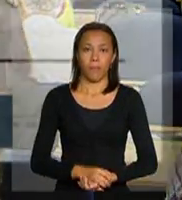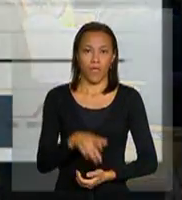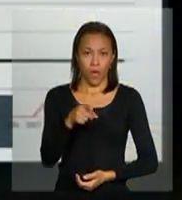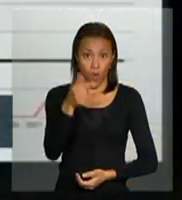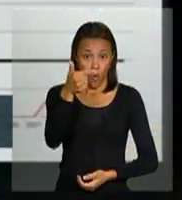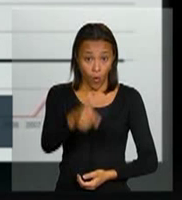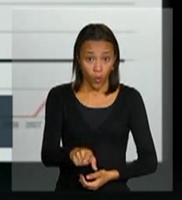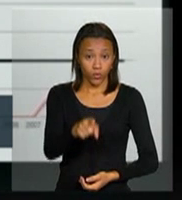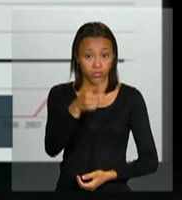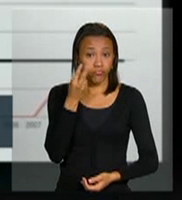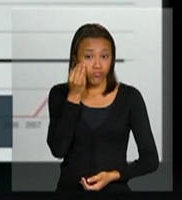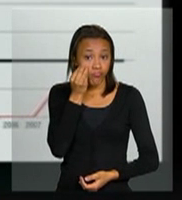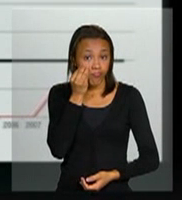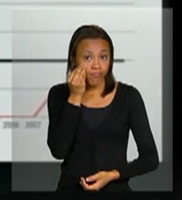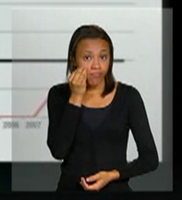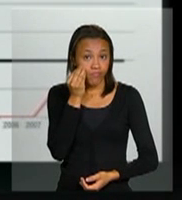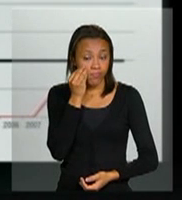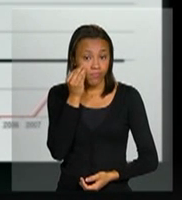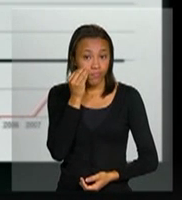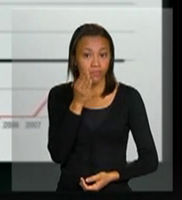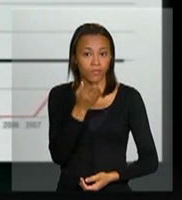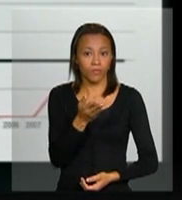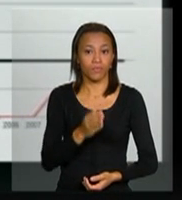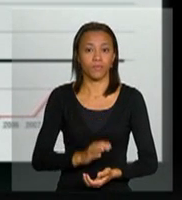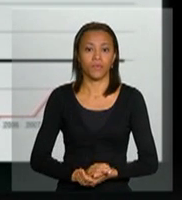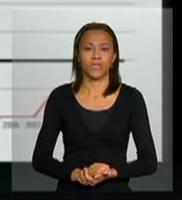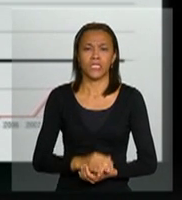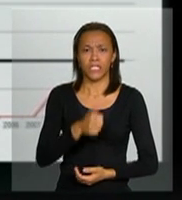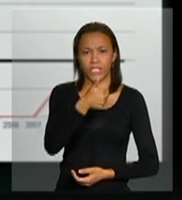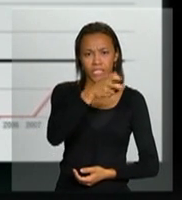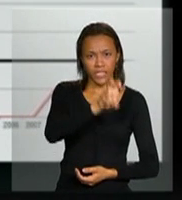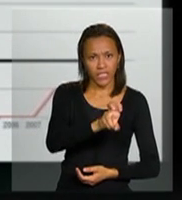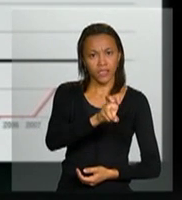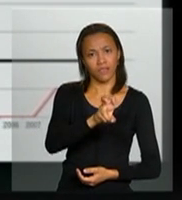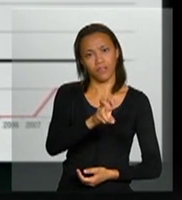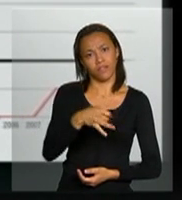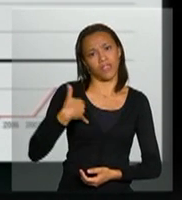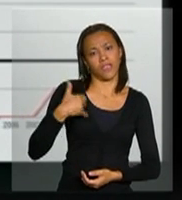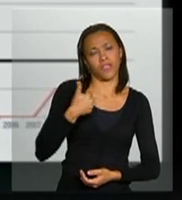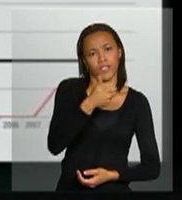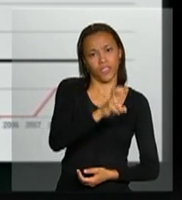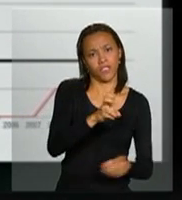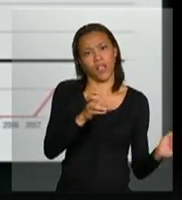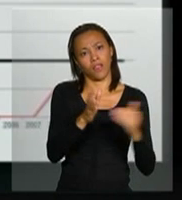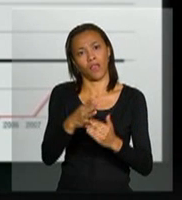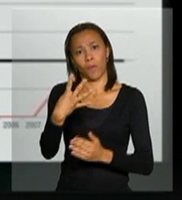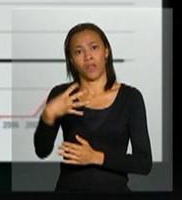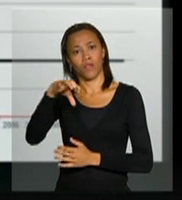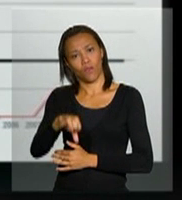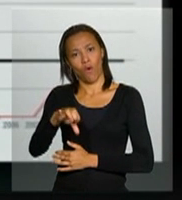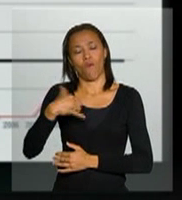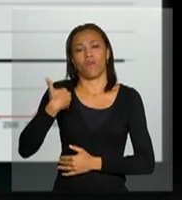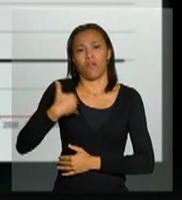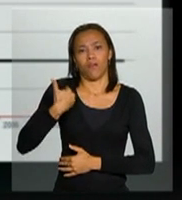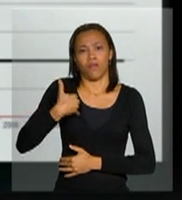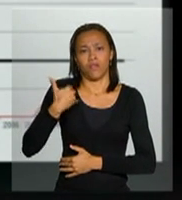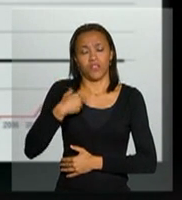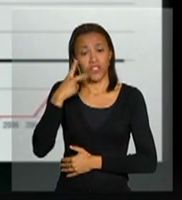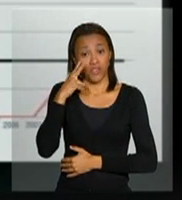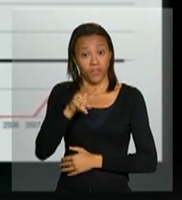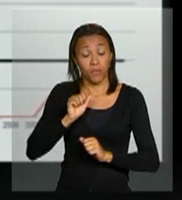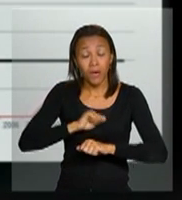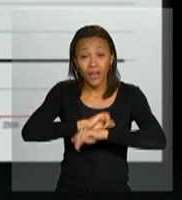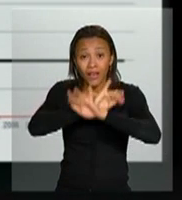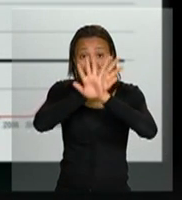em relação à incidência na população de 15 a 49 anos, que é a população fundamental, nós observamos uma clara